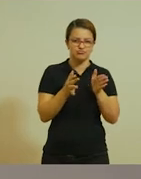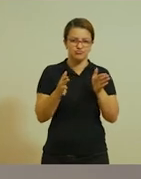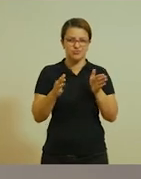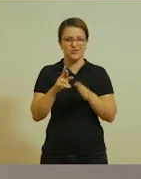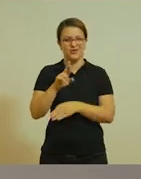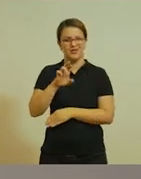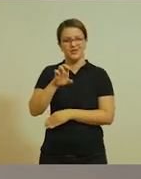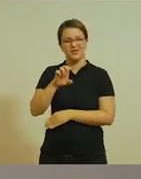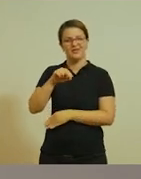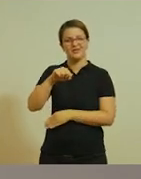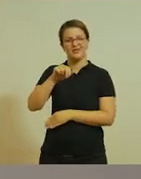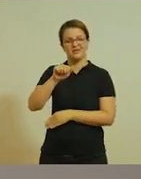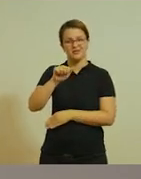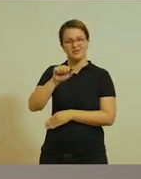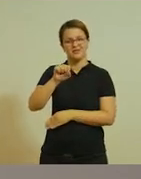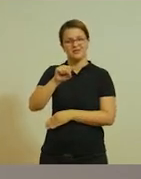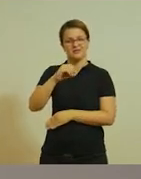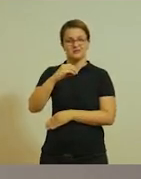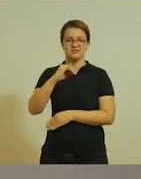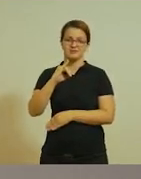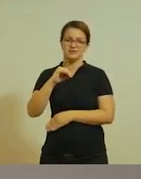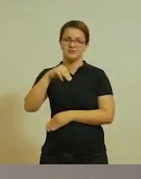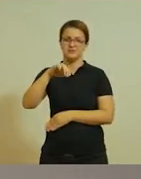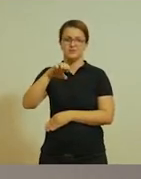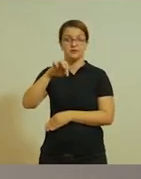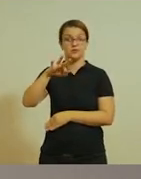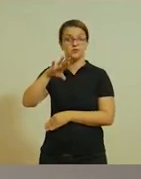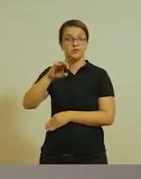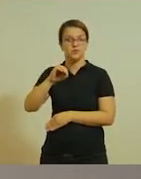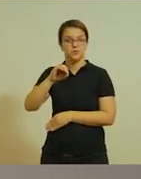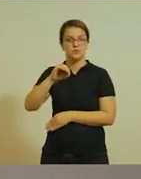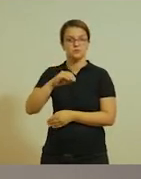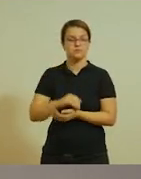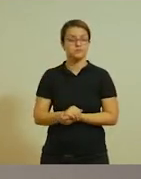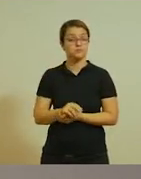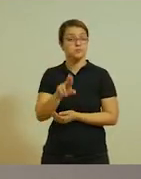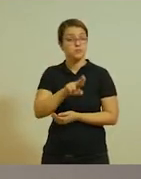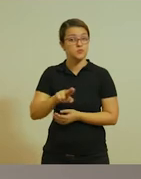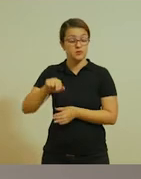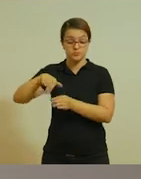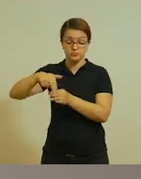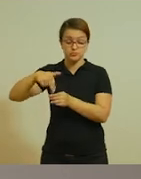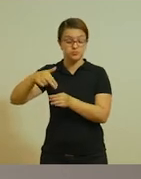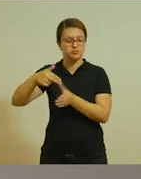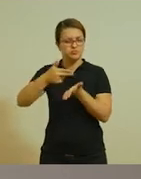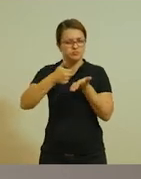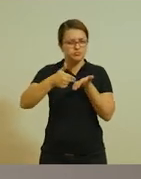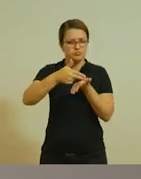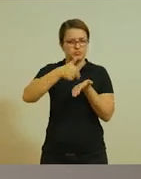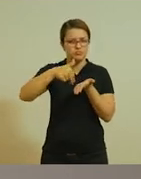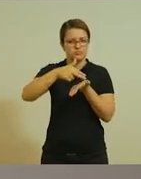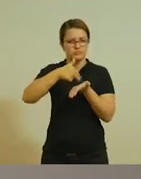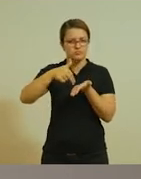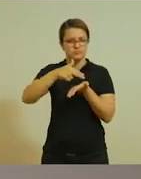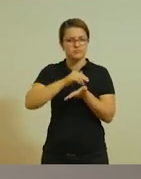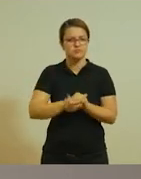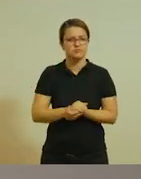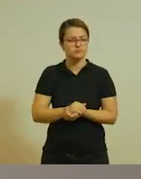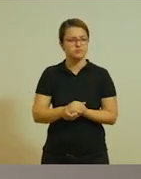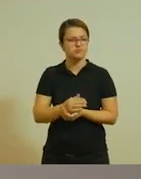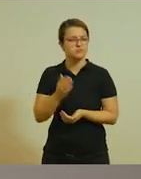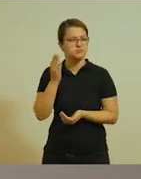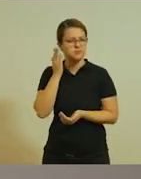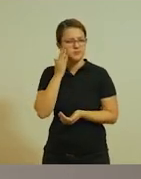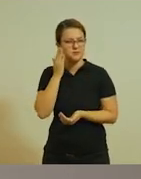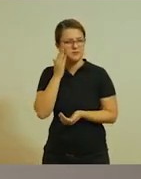vamos preparar uma aula bem legal. Vamos utilizar tinta e como sabemos que provavelmente alguns